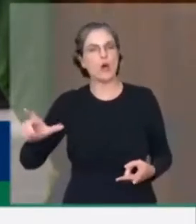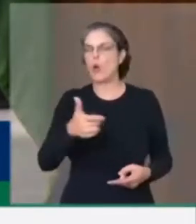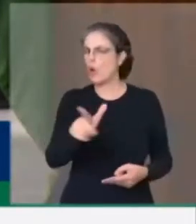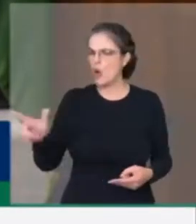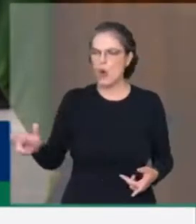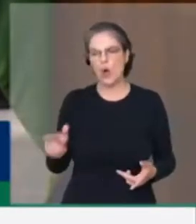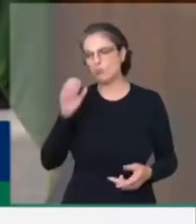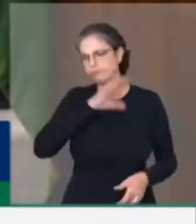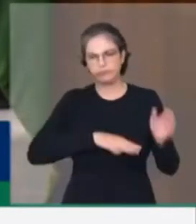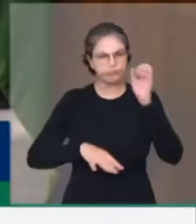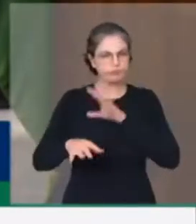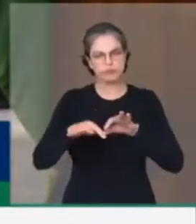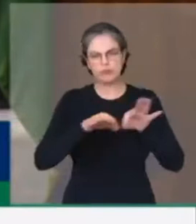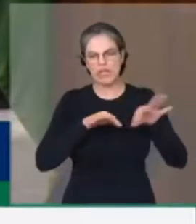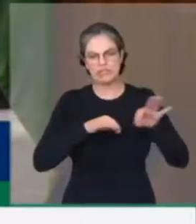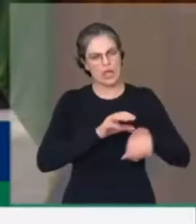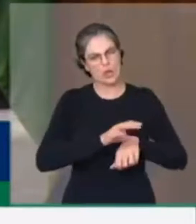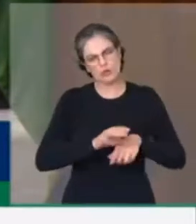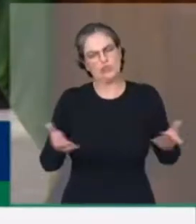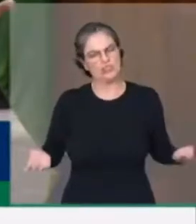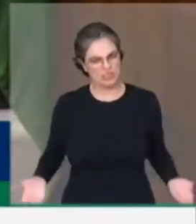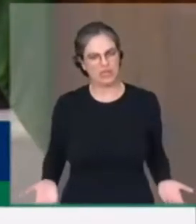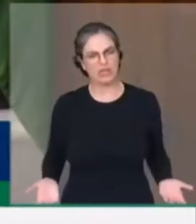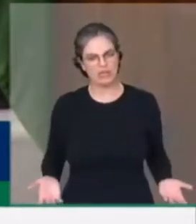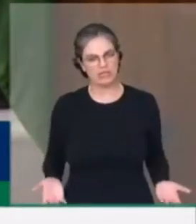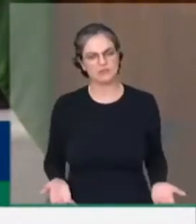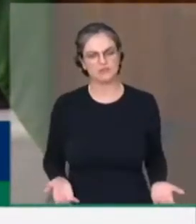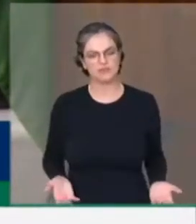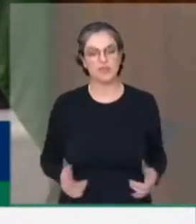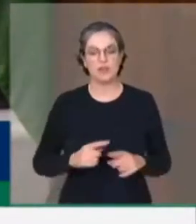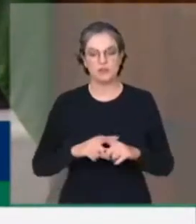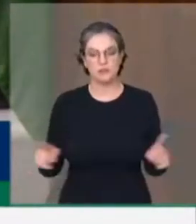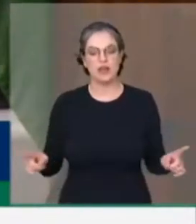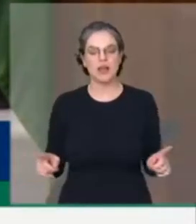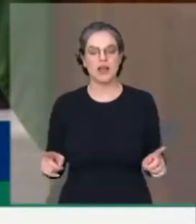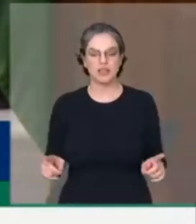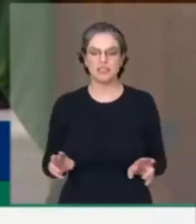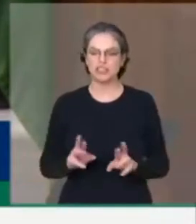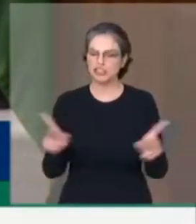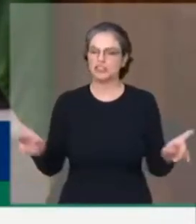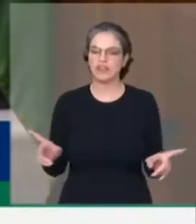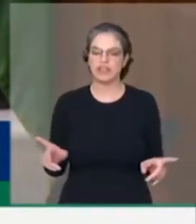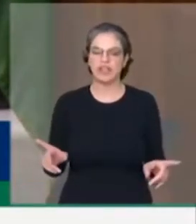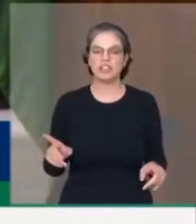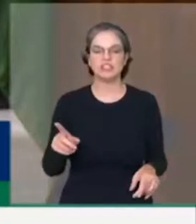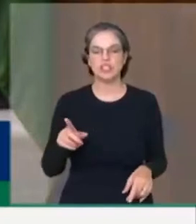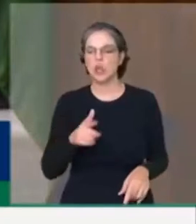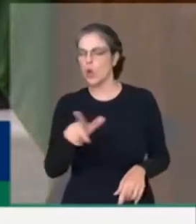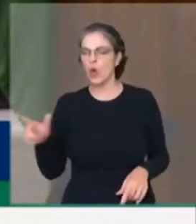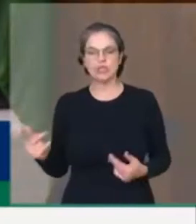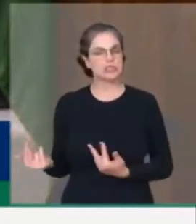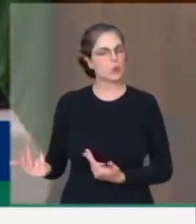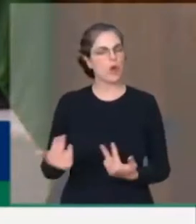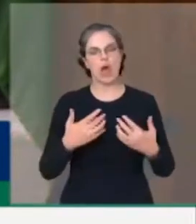rasgaram a Constituição de forma diferente, singela, sofisticada, também rasgaram a Constituição e